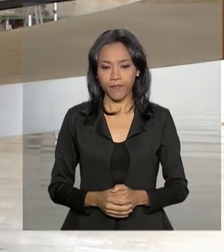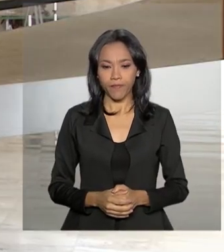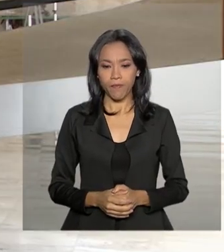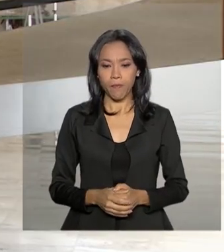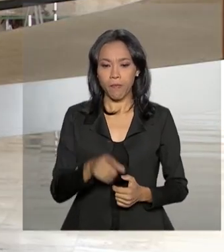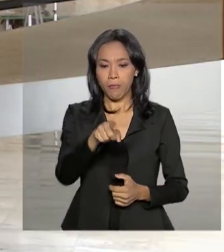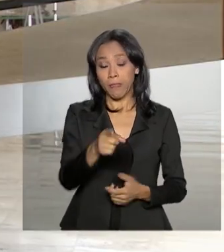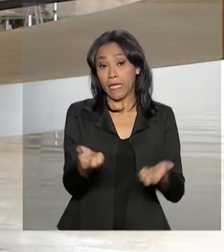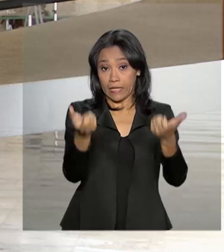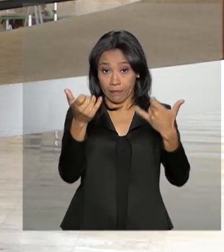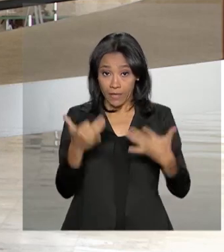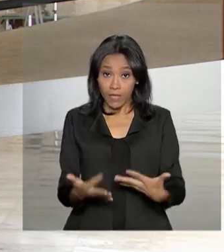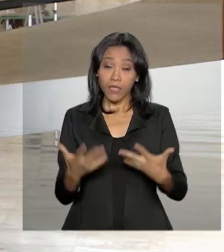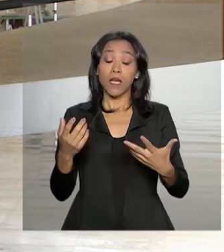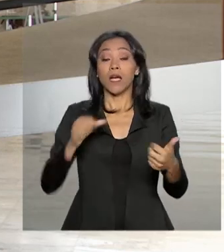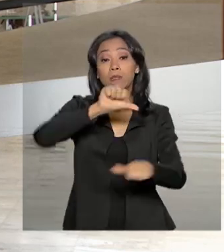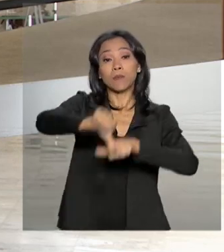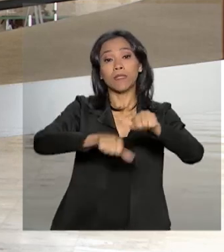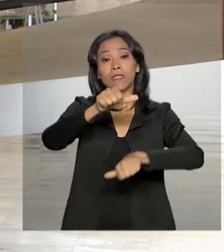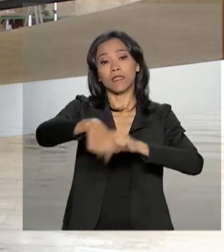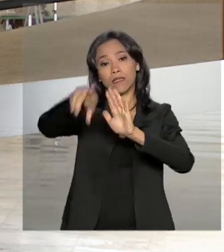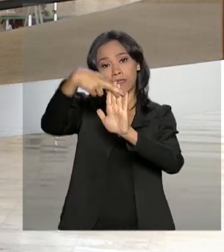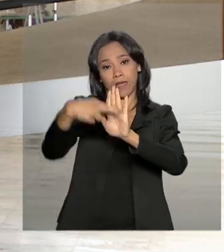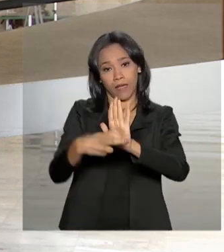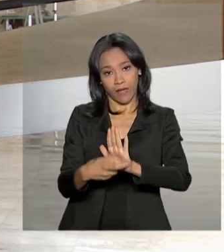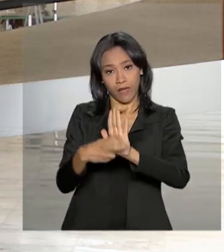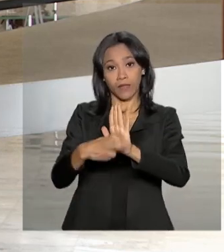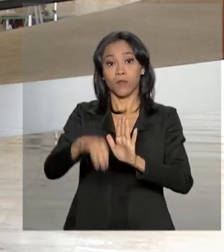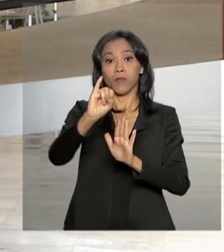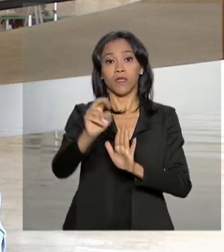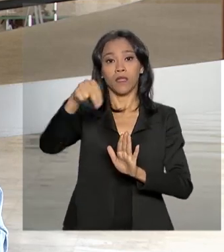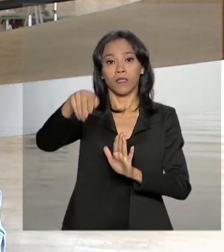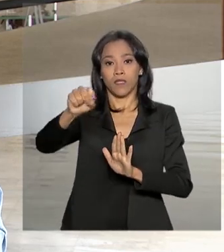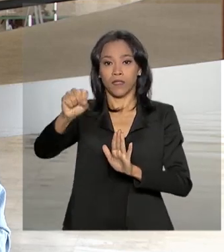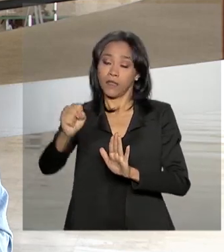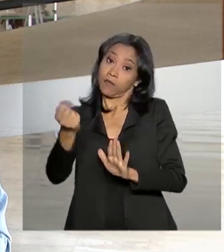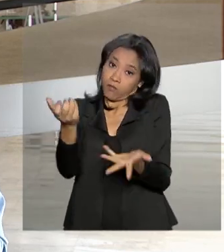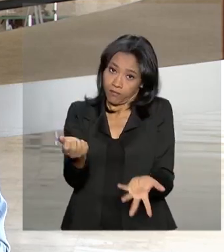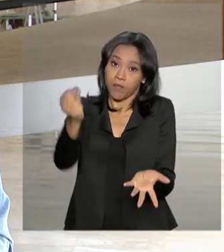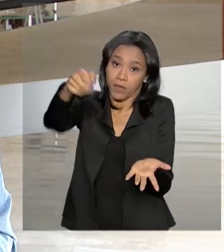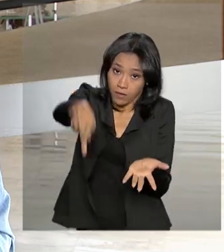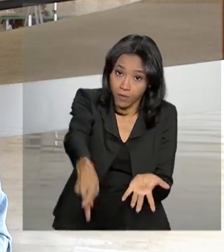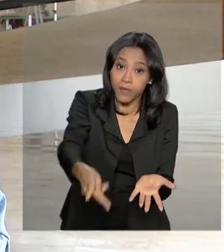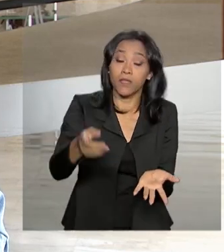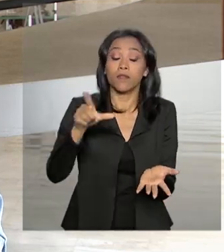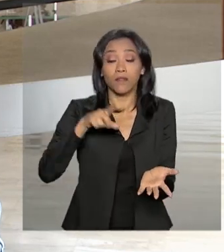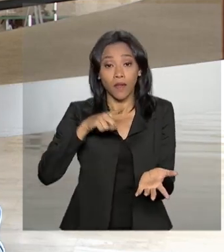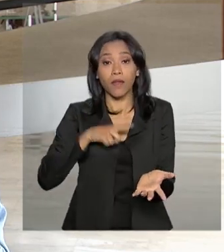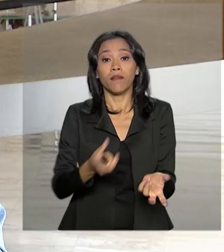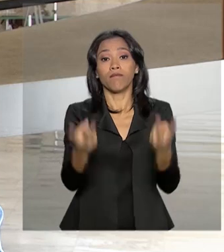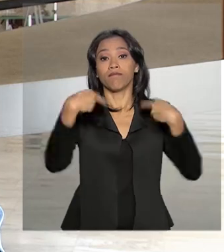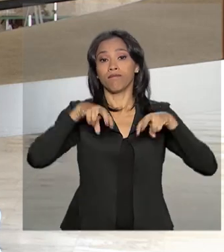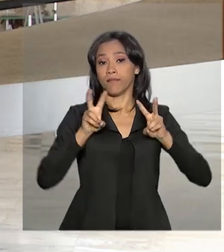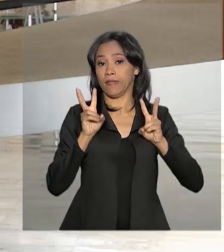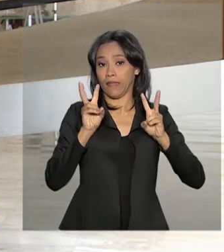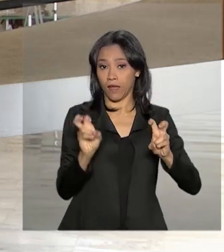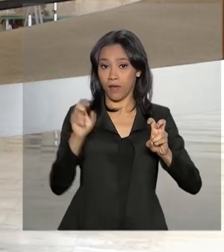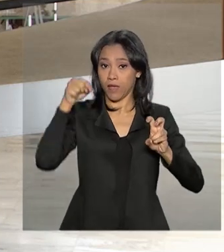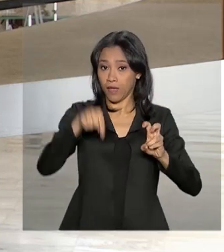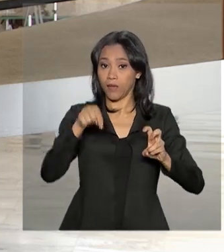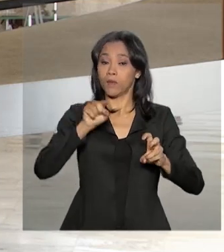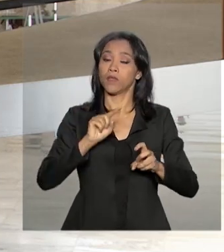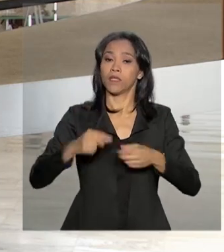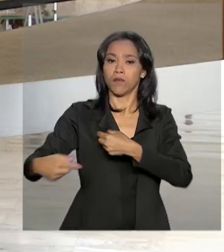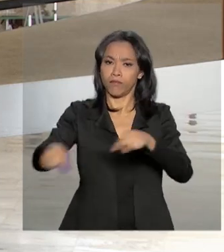A reforma da Previdência também deve estar nas discussões dessa reunião do Conselho de Governo aqui no Palácio